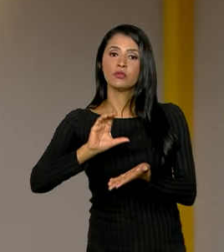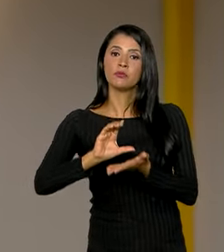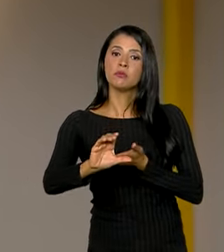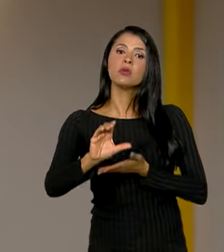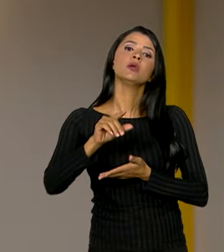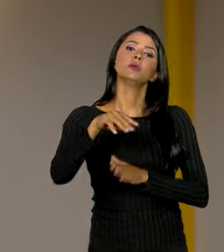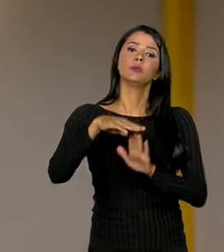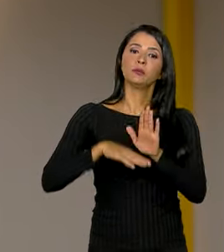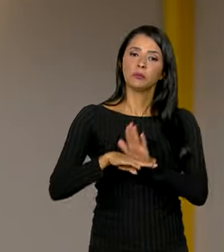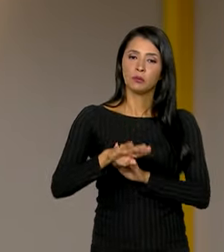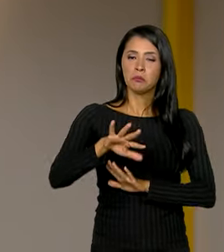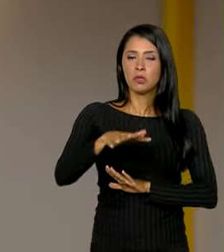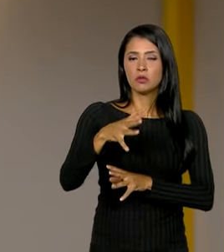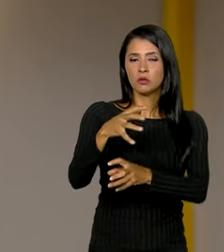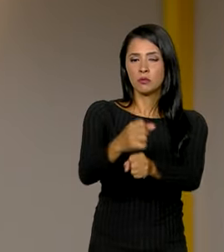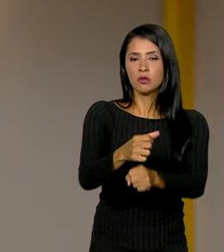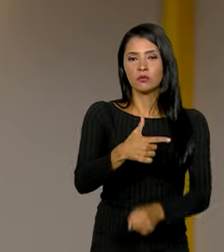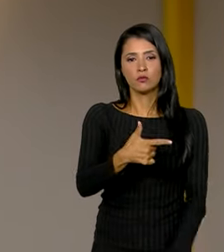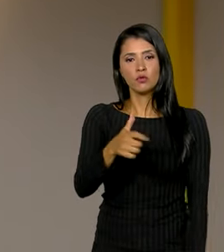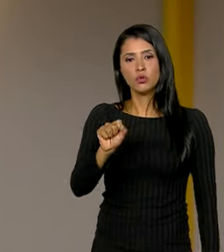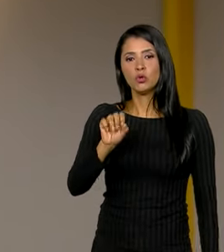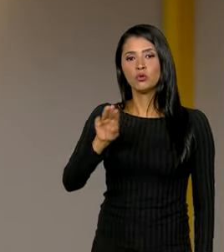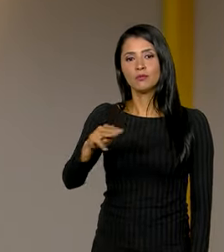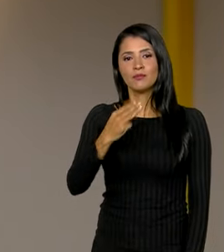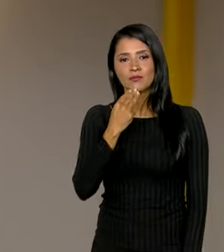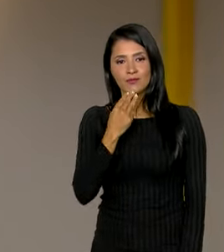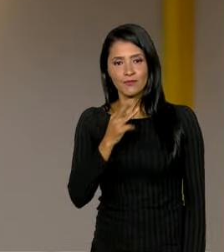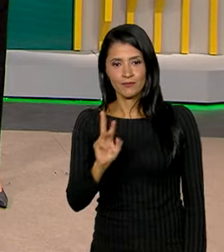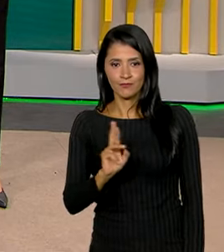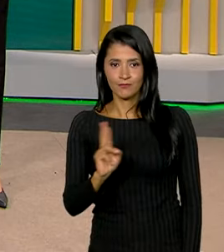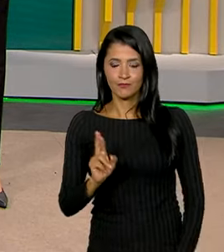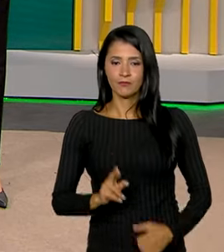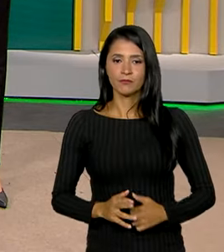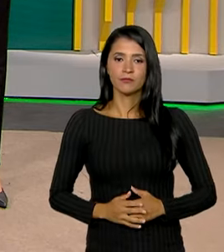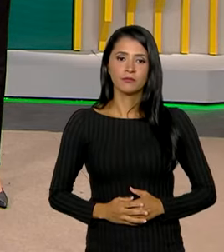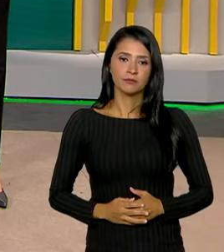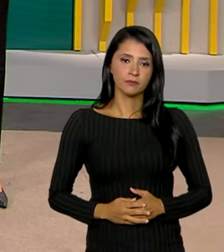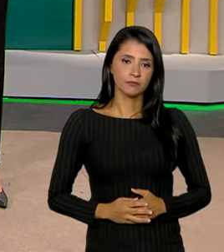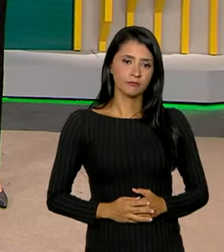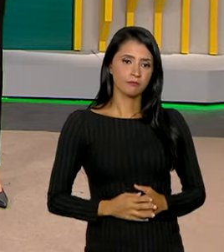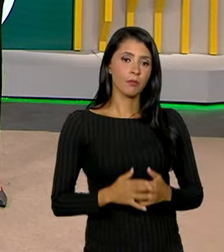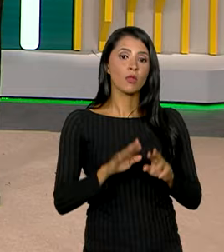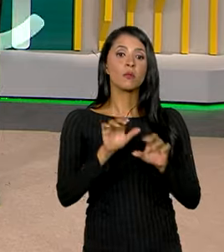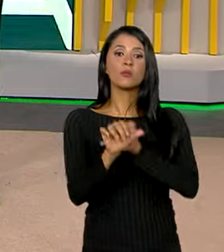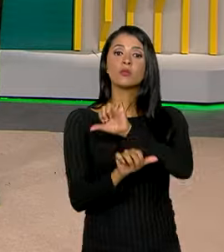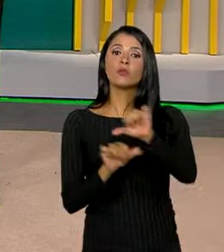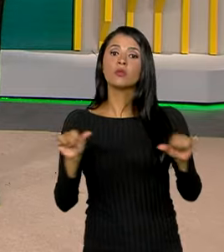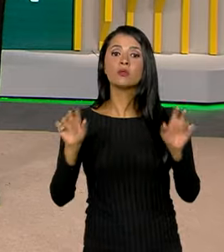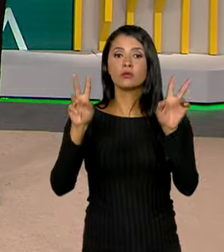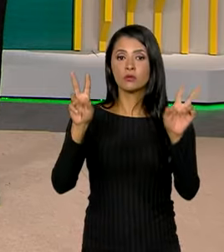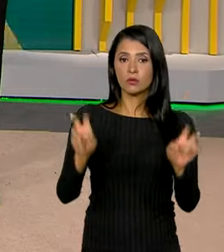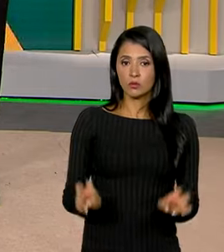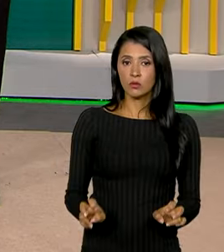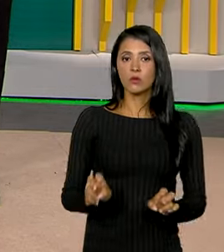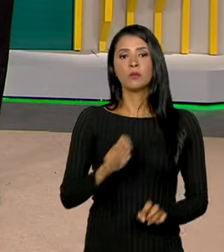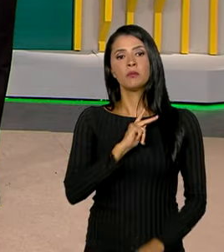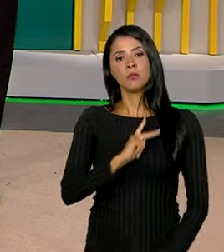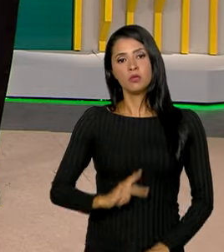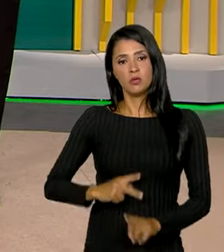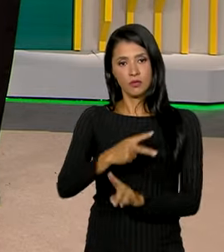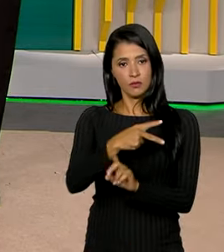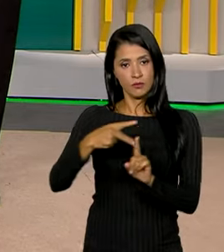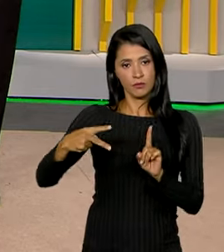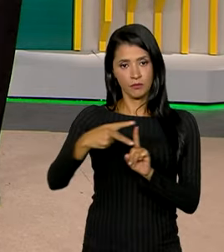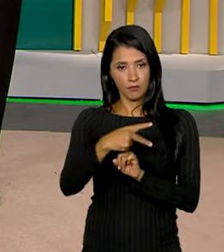no programa de cerca de 28 milhões de reais. Agora mudando de assunto, o ministro da Previdência Social,